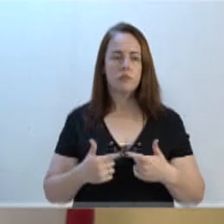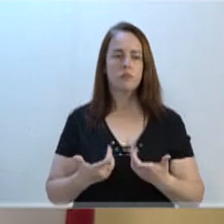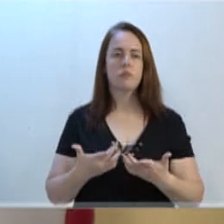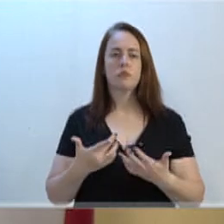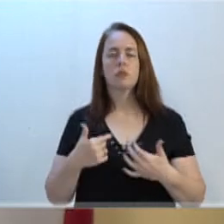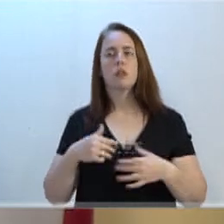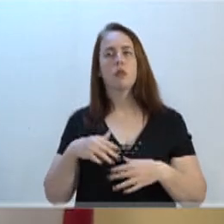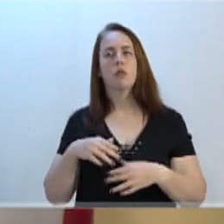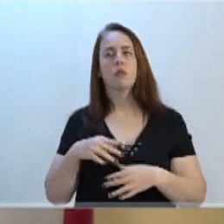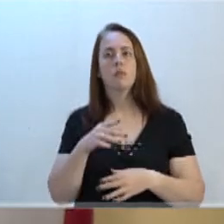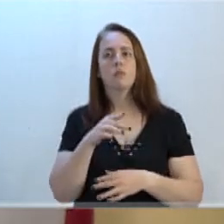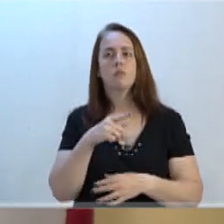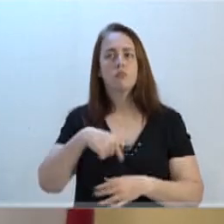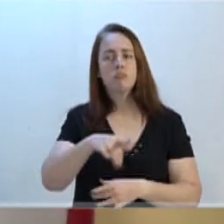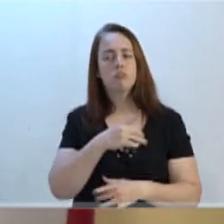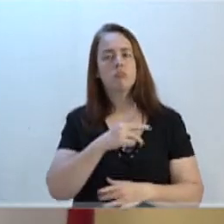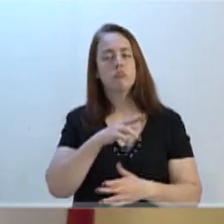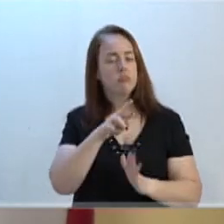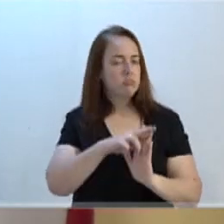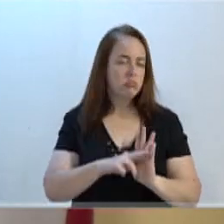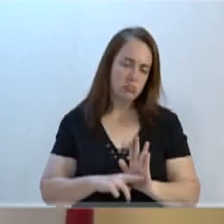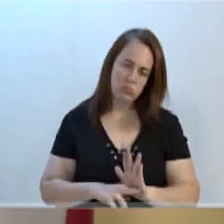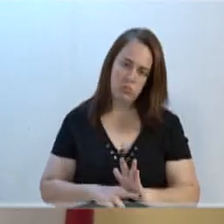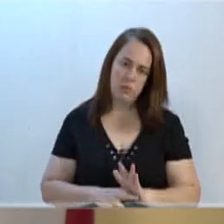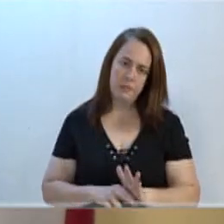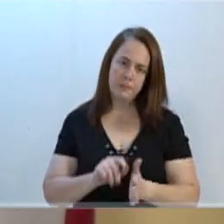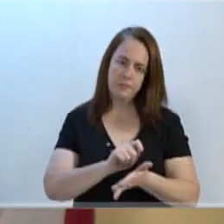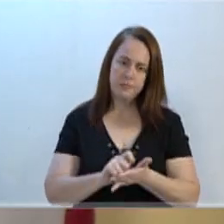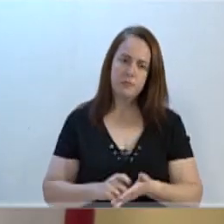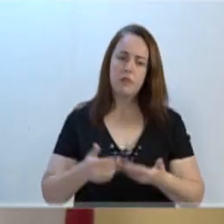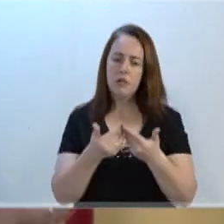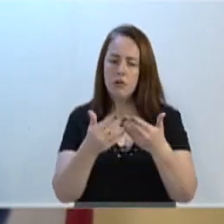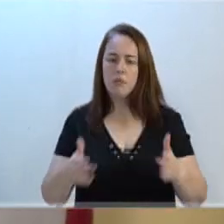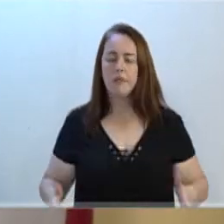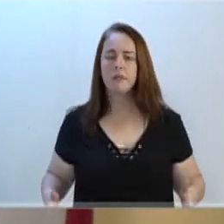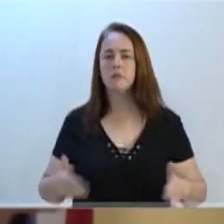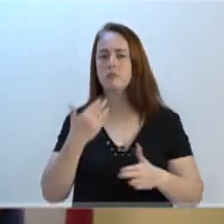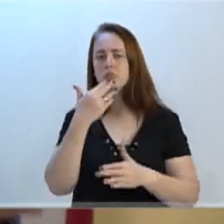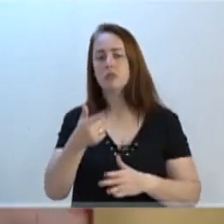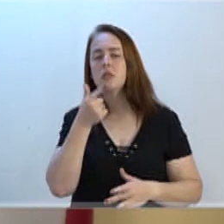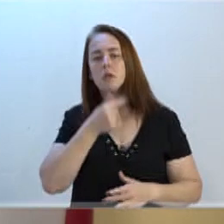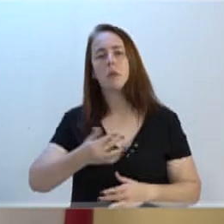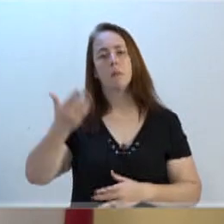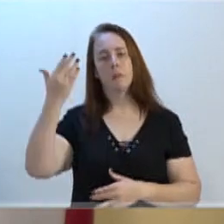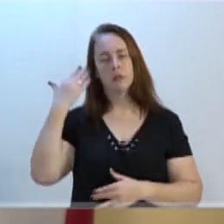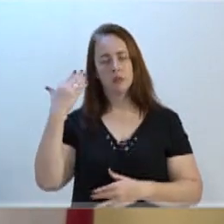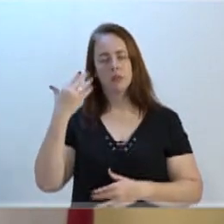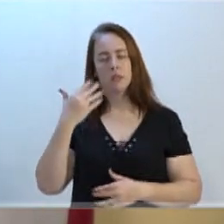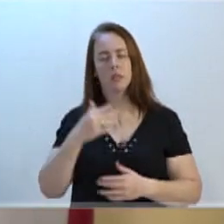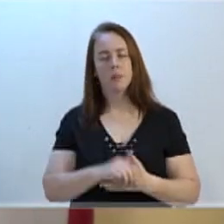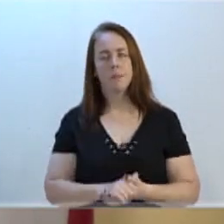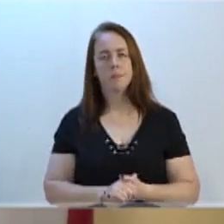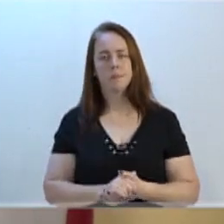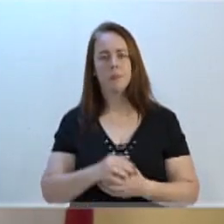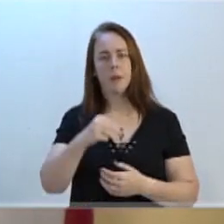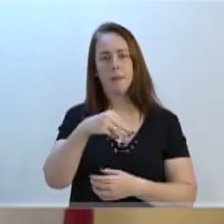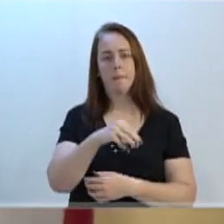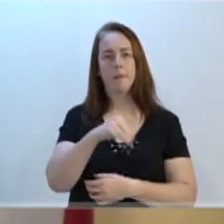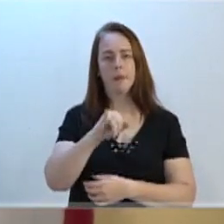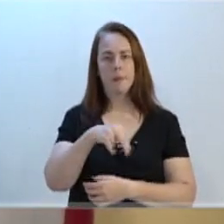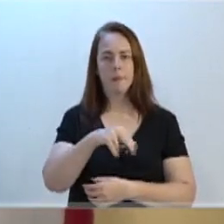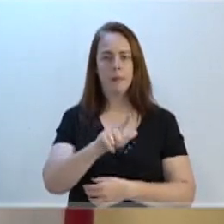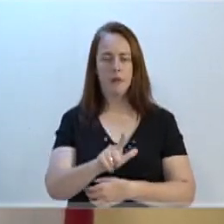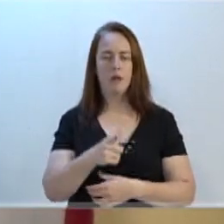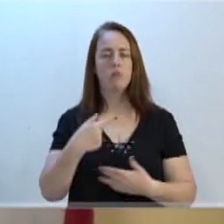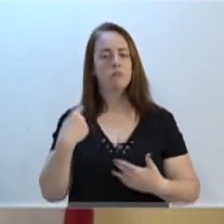Marcos da Rosa, Vossa Excelência, que é o relator, a abertura da licitação na semana passada, a OML nós fizemos